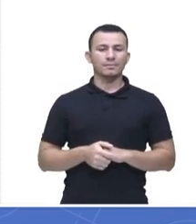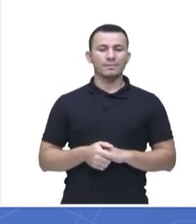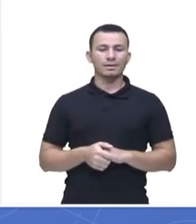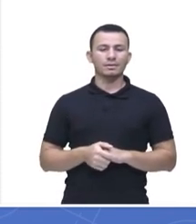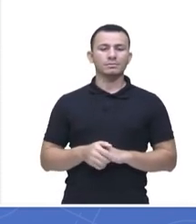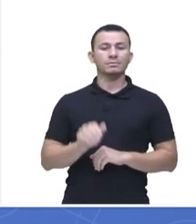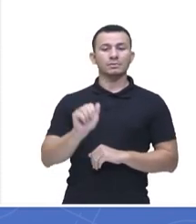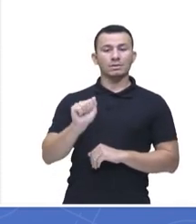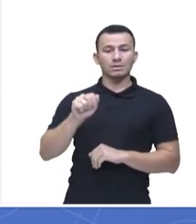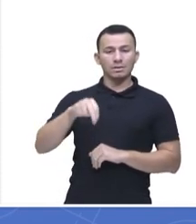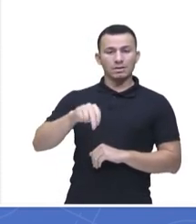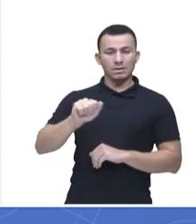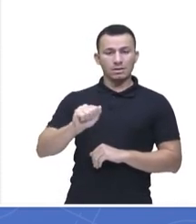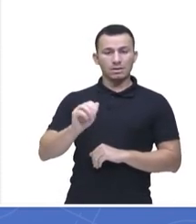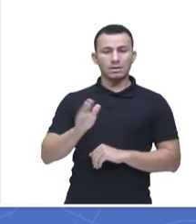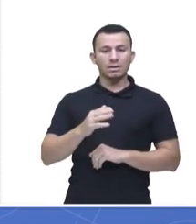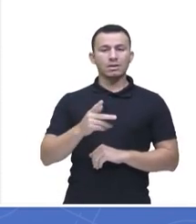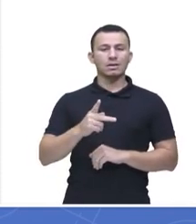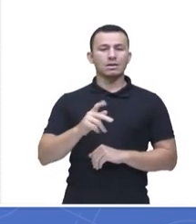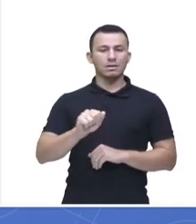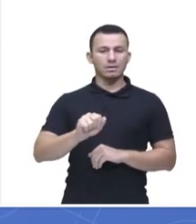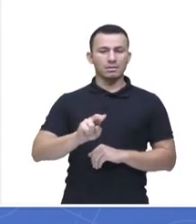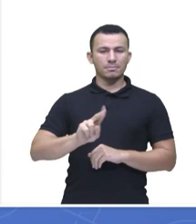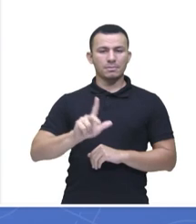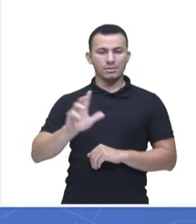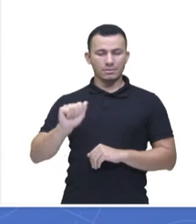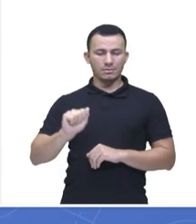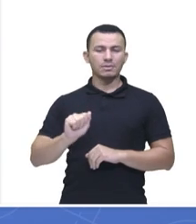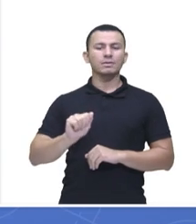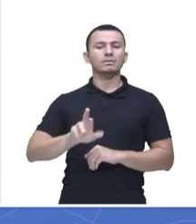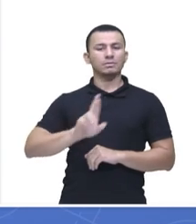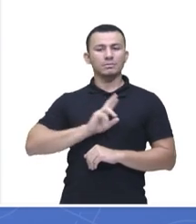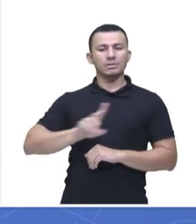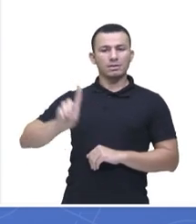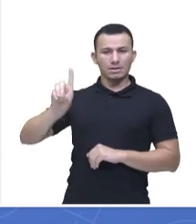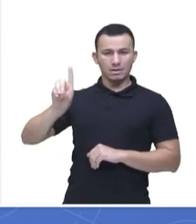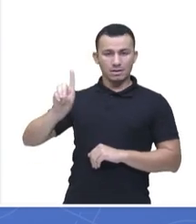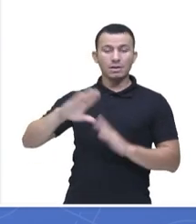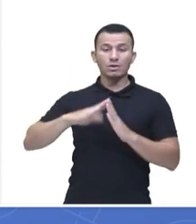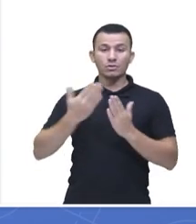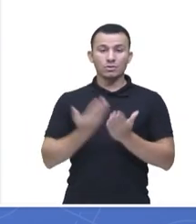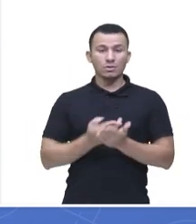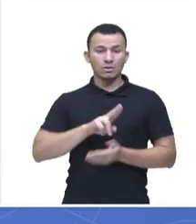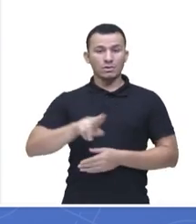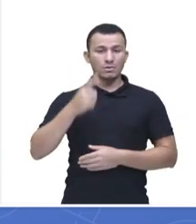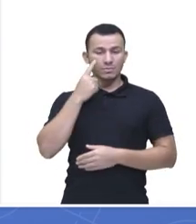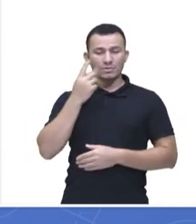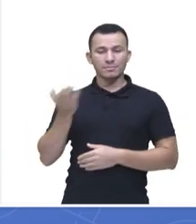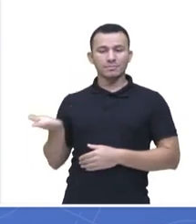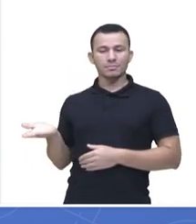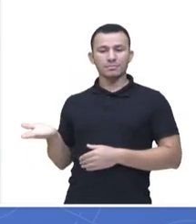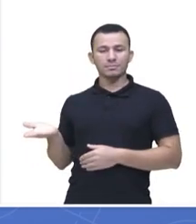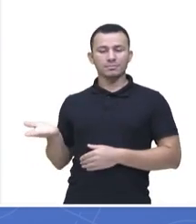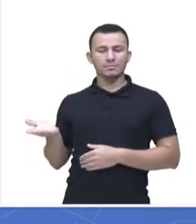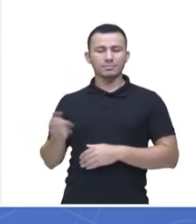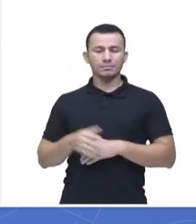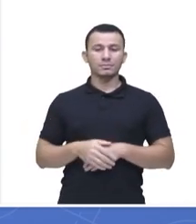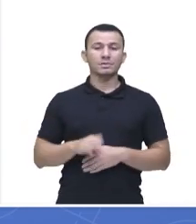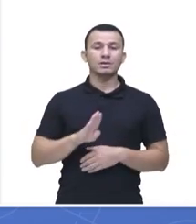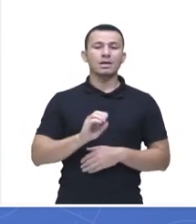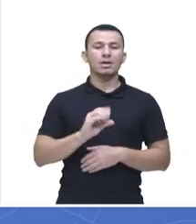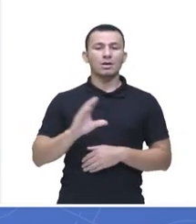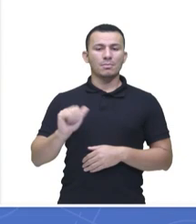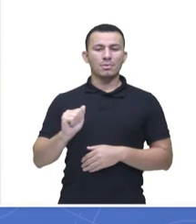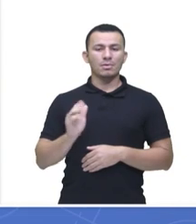A Ana Paula colocou a letra D também. A Ana Paula é lá da escola Coronel José Assunção, que fica em Boca do